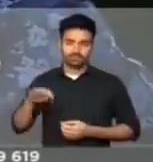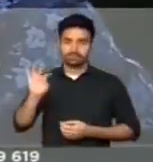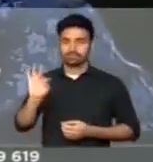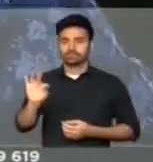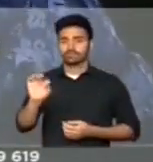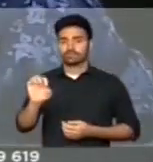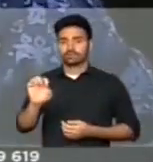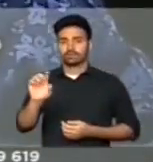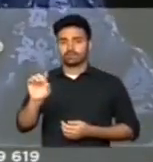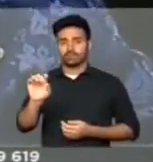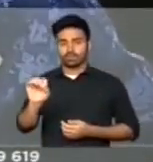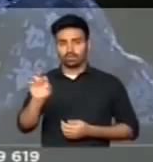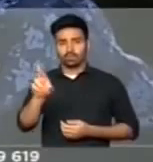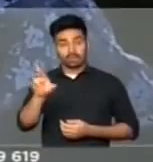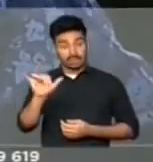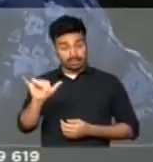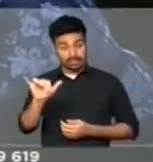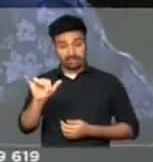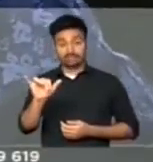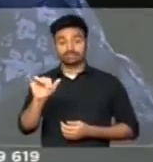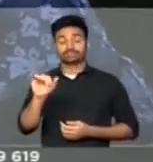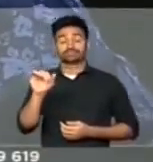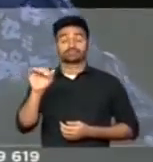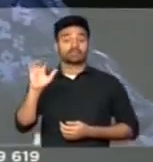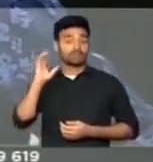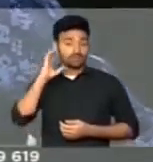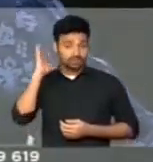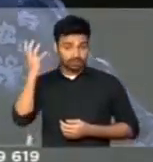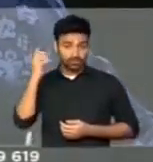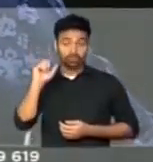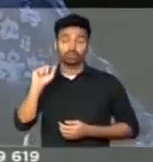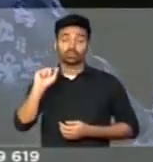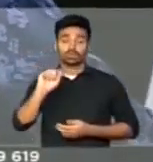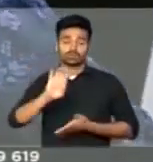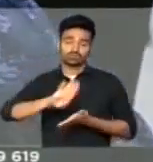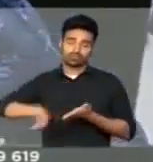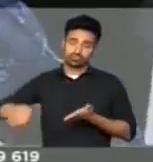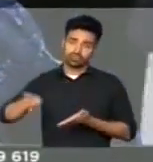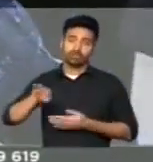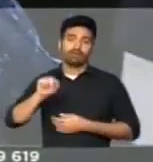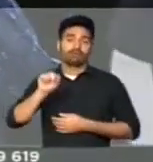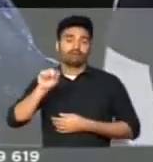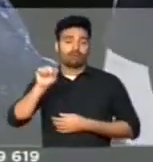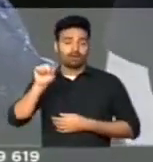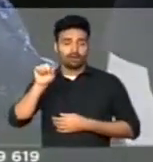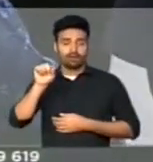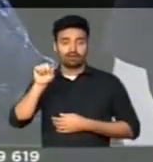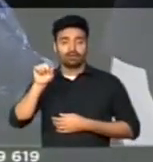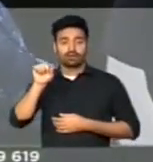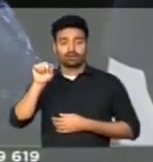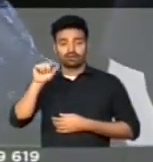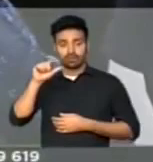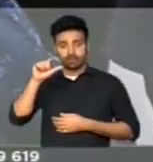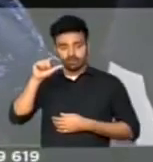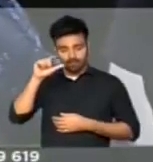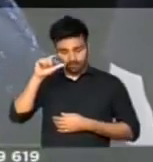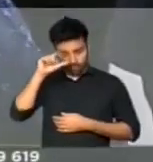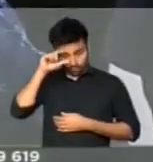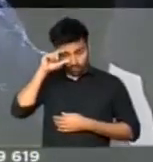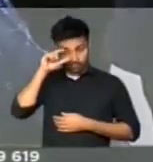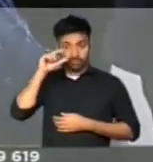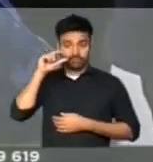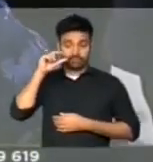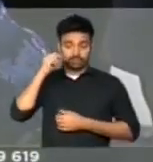Zavascki de afastamento da mesa e do mandato,